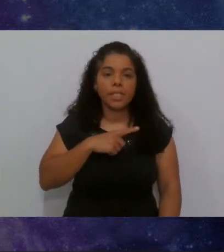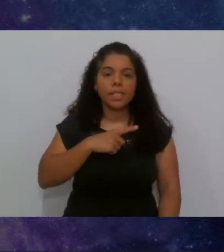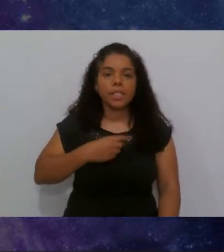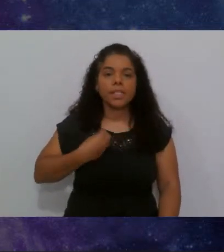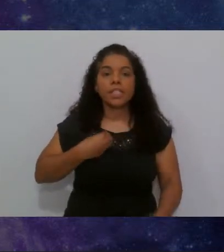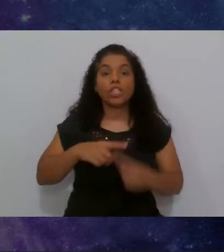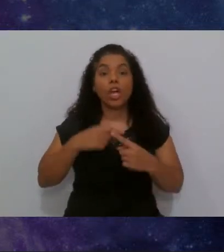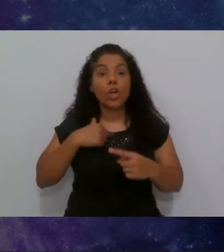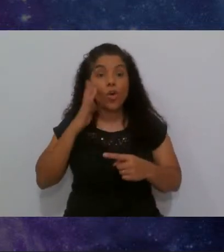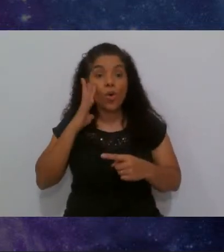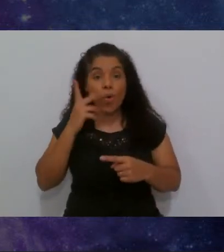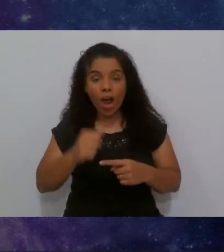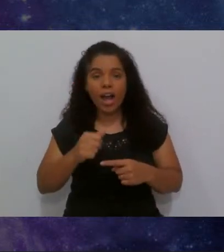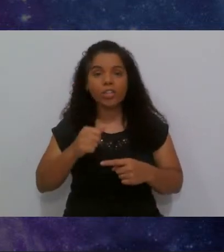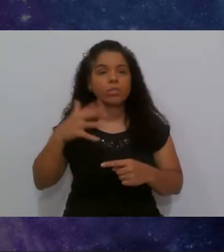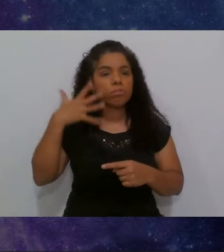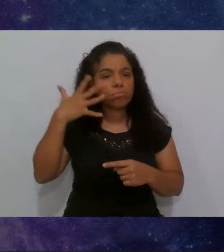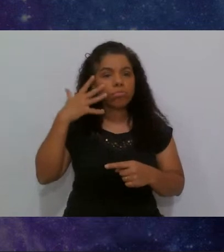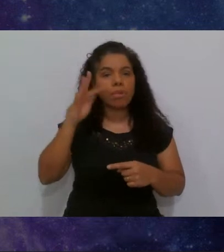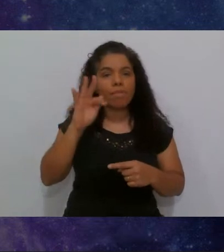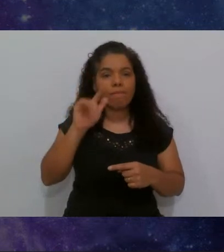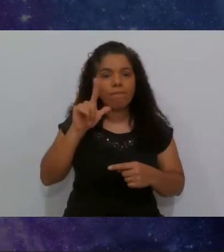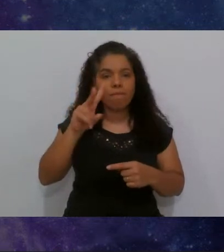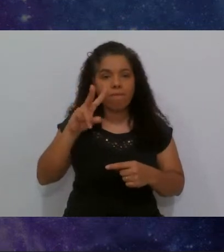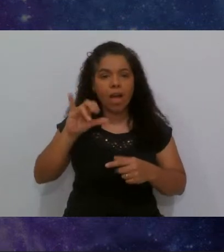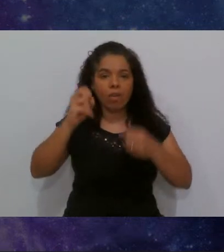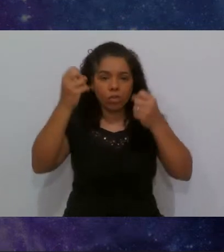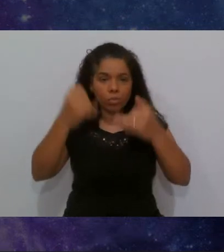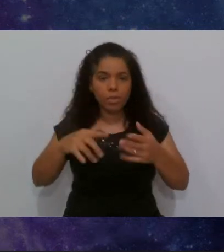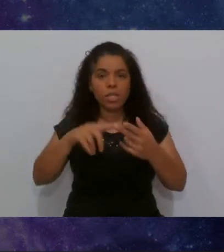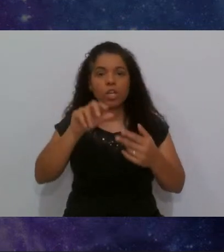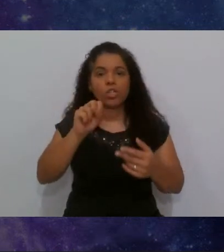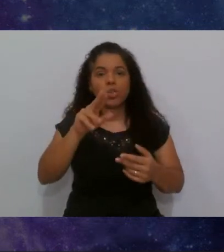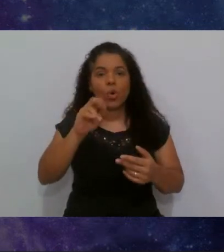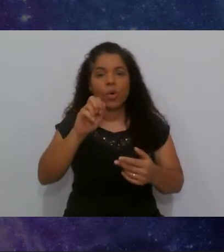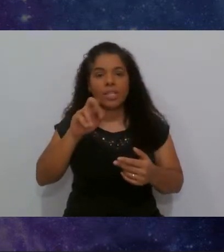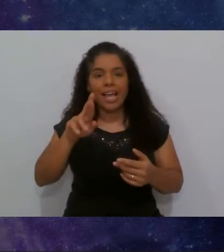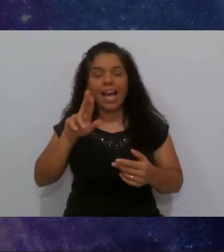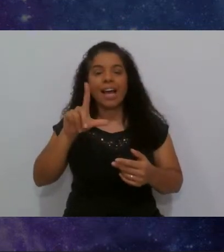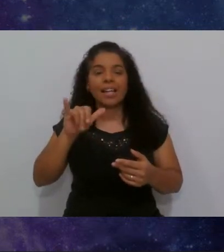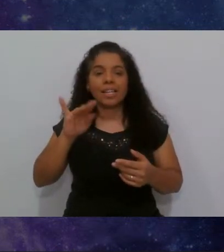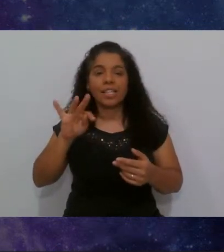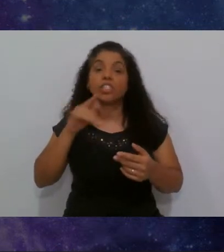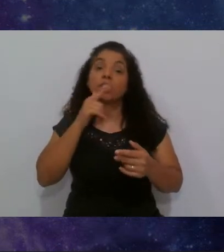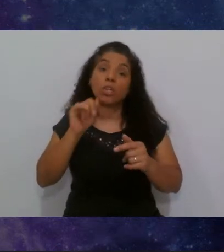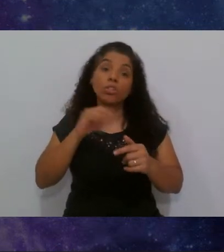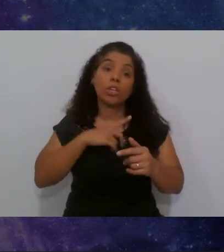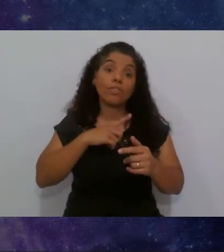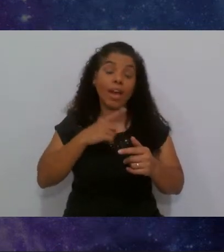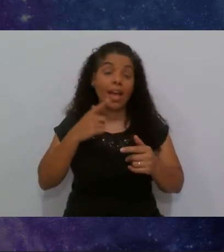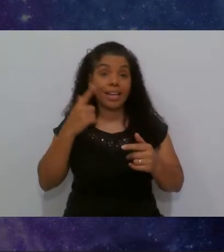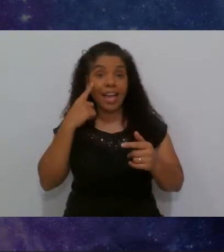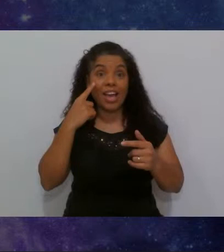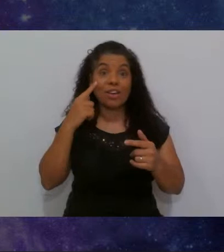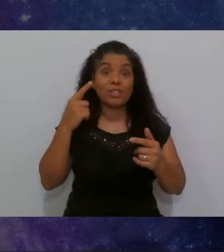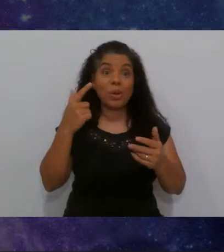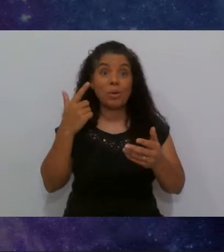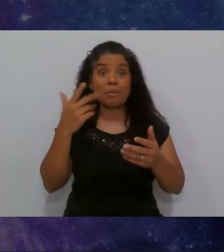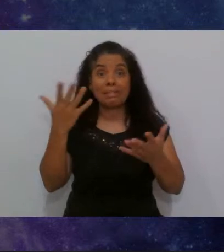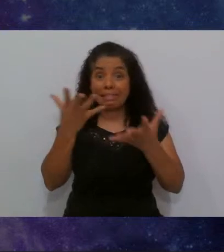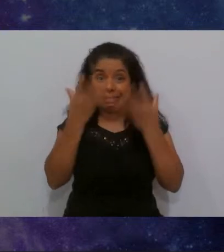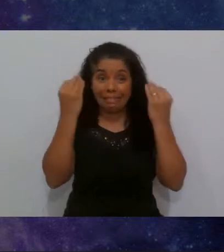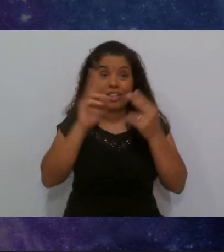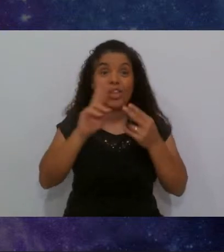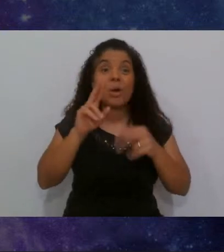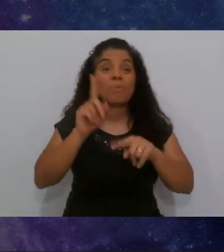eu acho que a palestra do Flávio vai falar sobre isso, que é o Sonar Lintes, eu não estiver enganado, vocês me corrigem, porque eu sou péssima com nome de ferramentas.